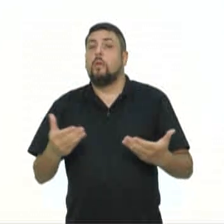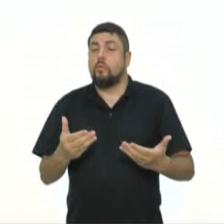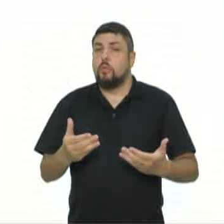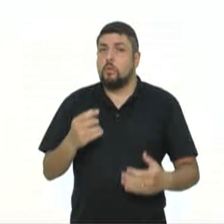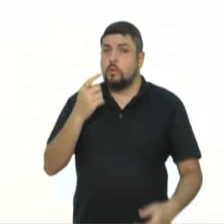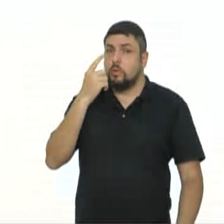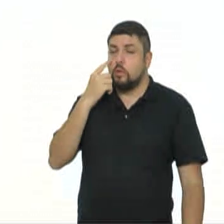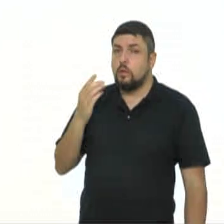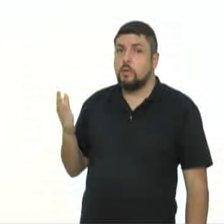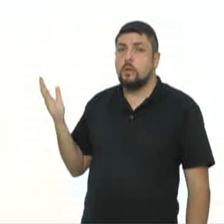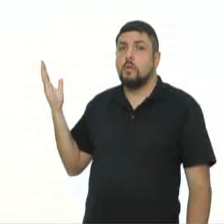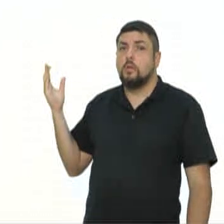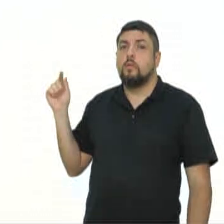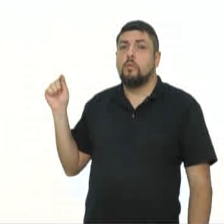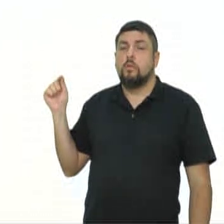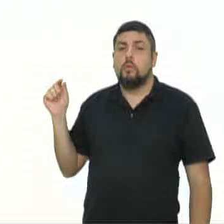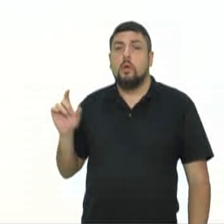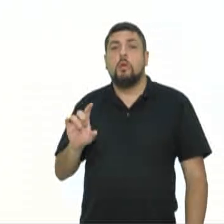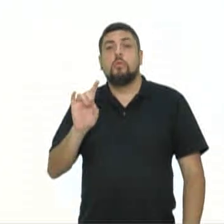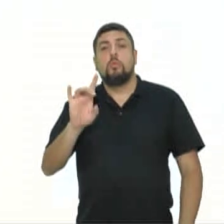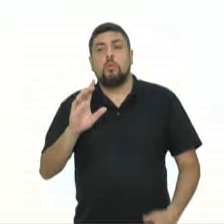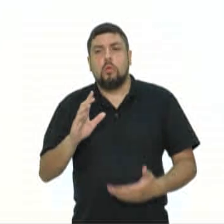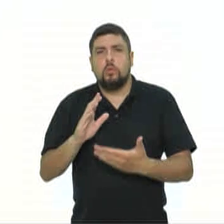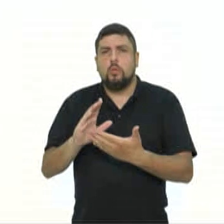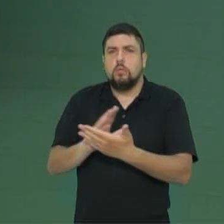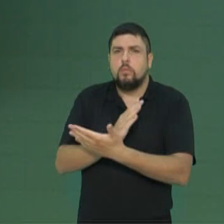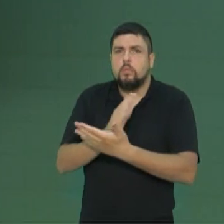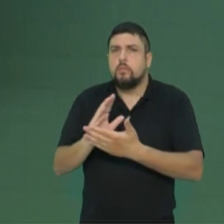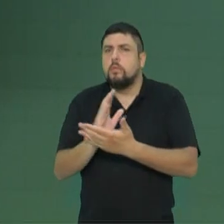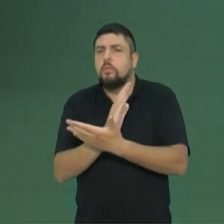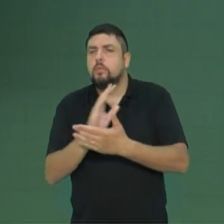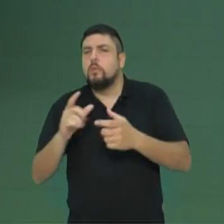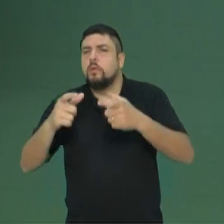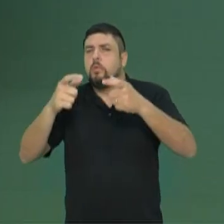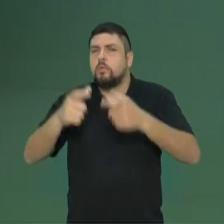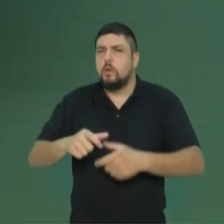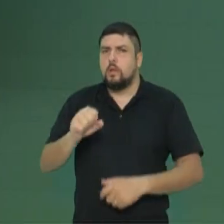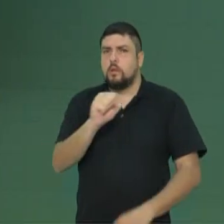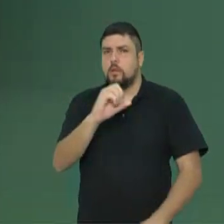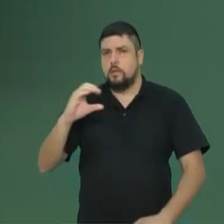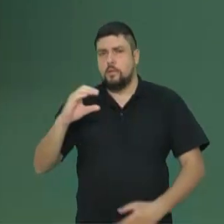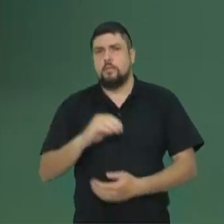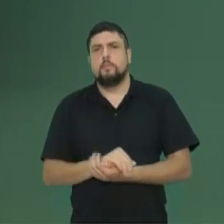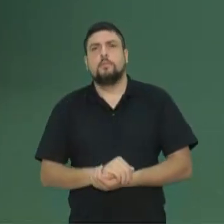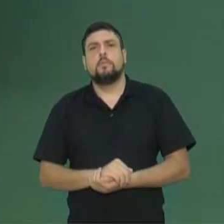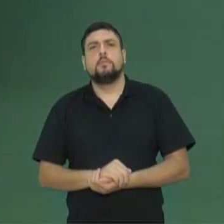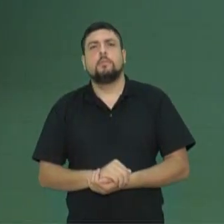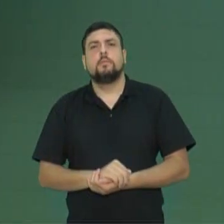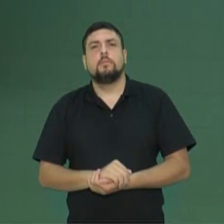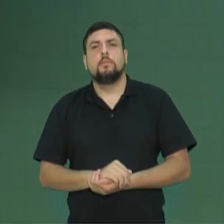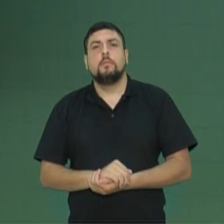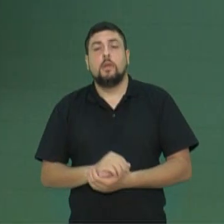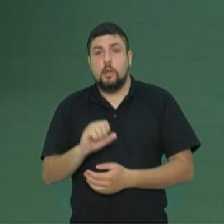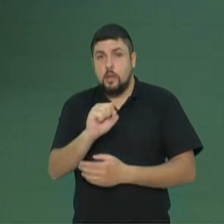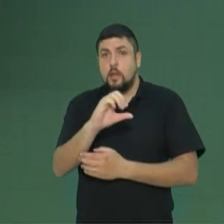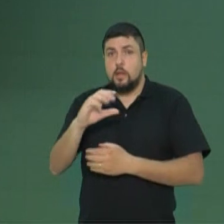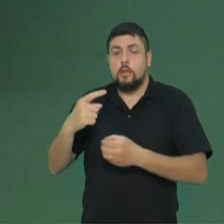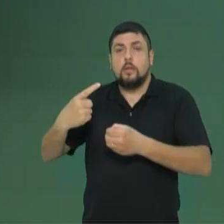está restrito a alguns trechos de Serras de Santa Catarina. Santa Catarina, que é um estado que tem uma cidade chamada chaxim.